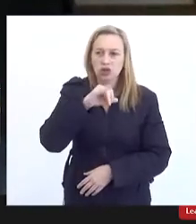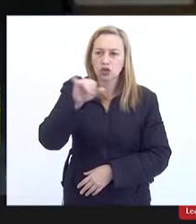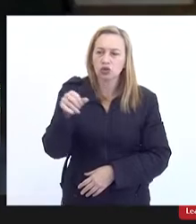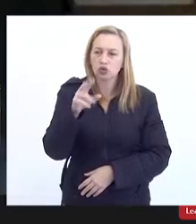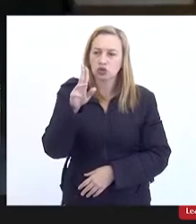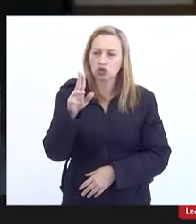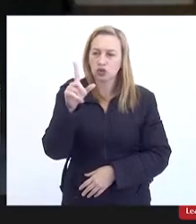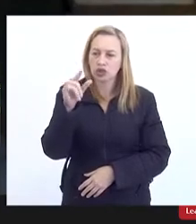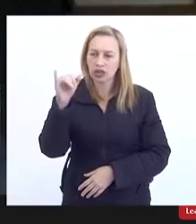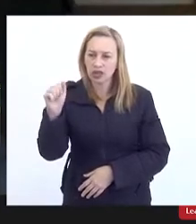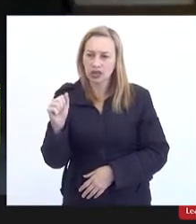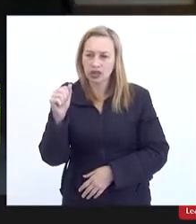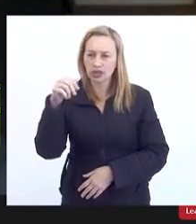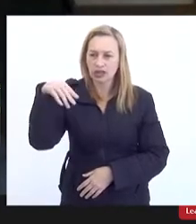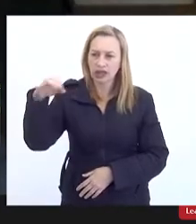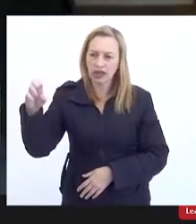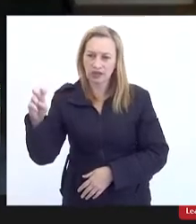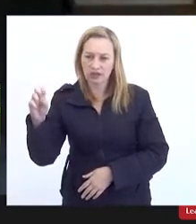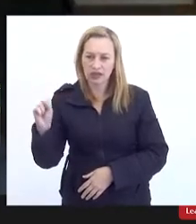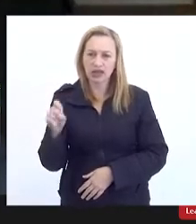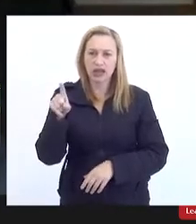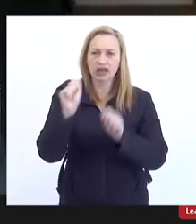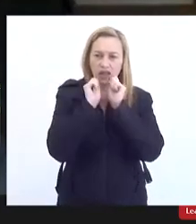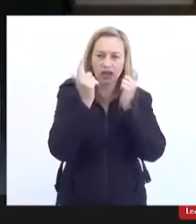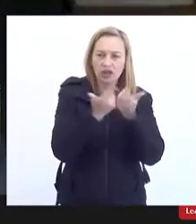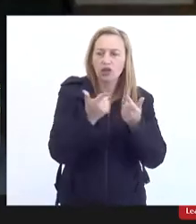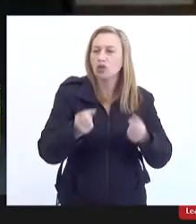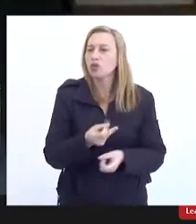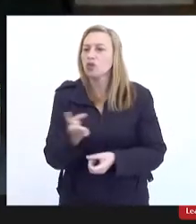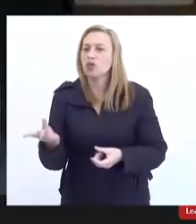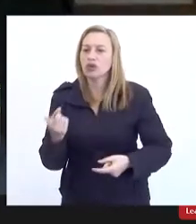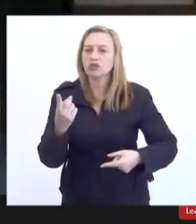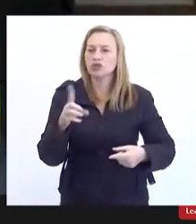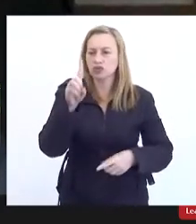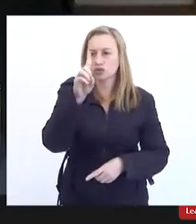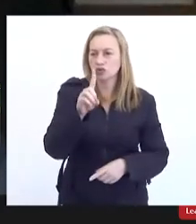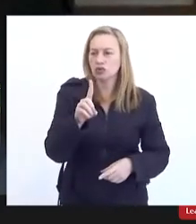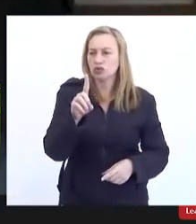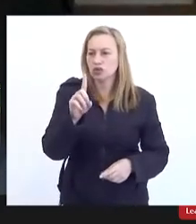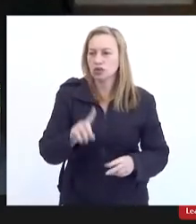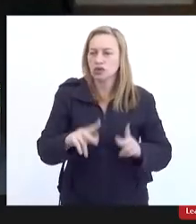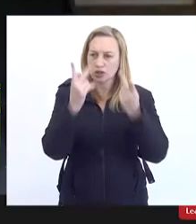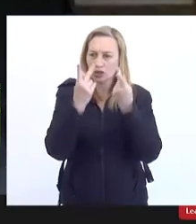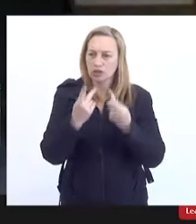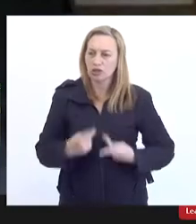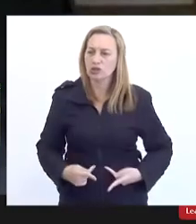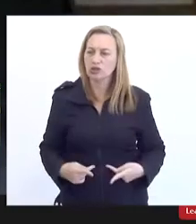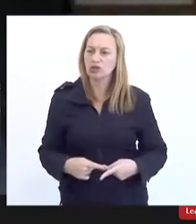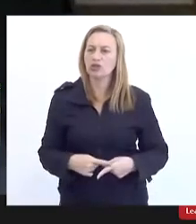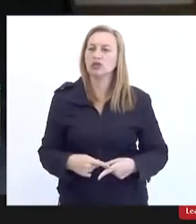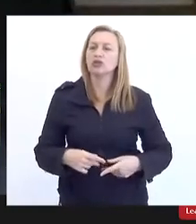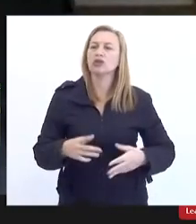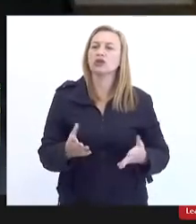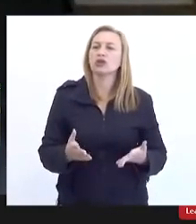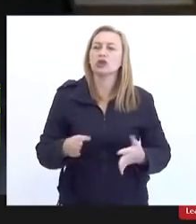quanto as audiências públicas e a participação do legislativo é fundamental para